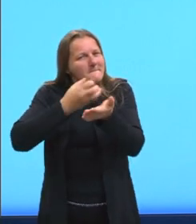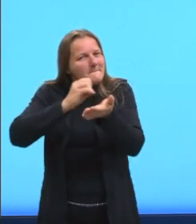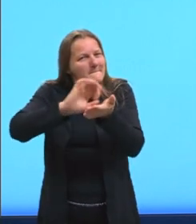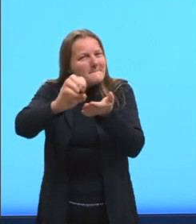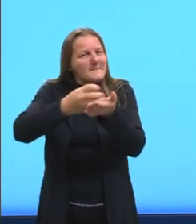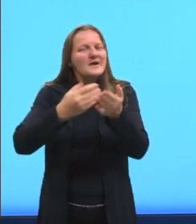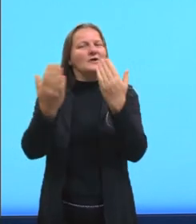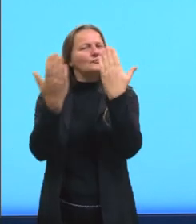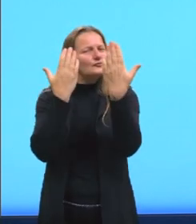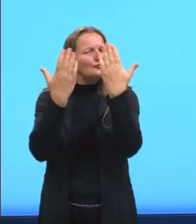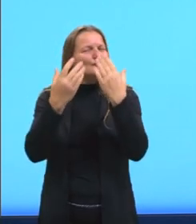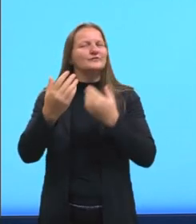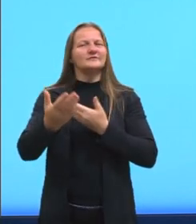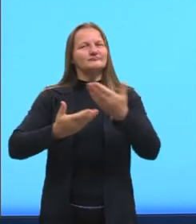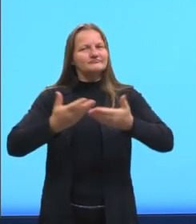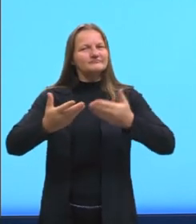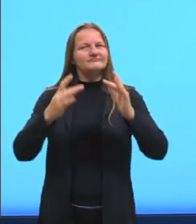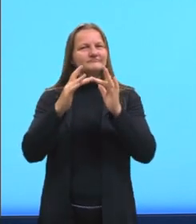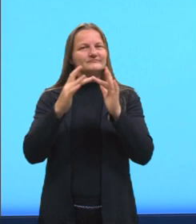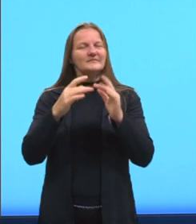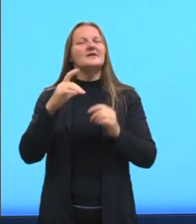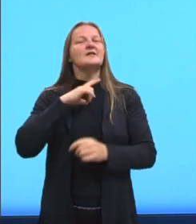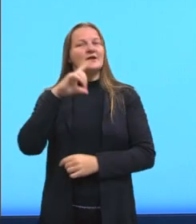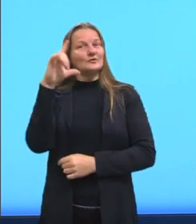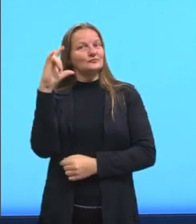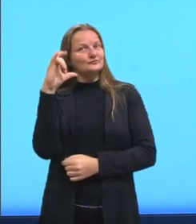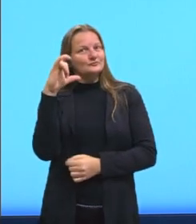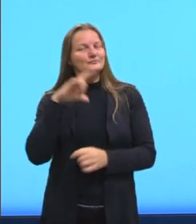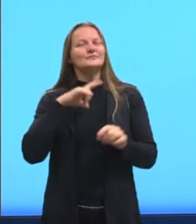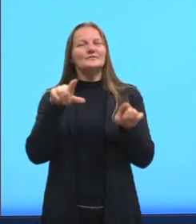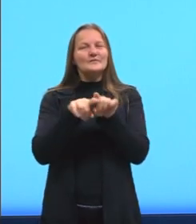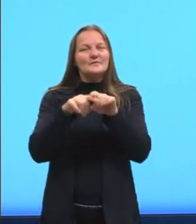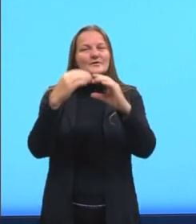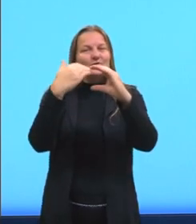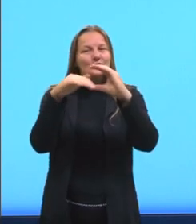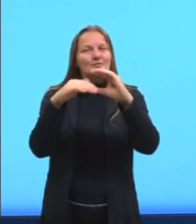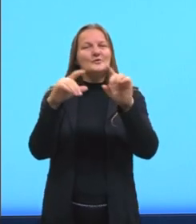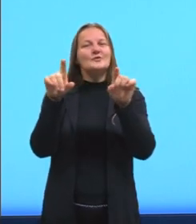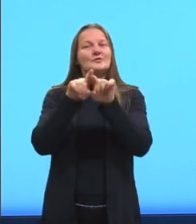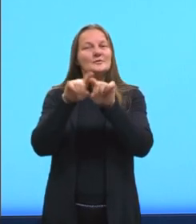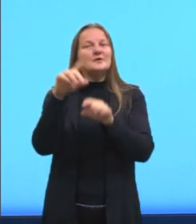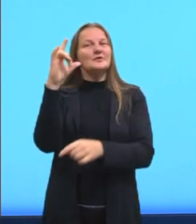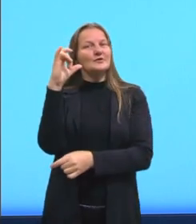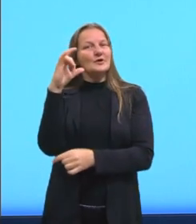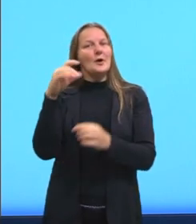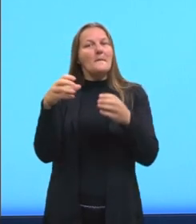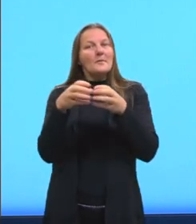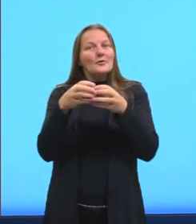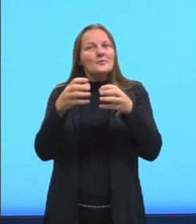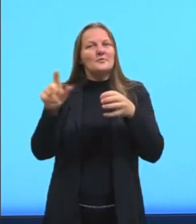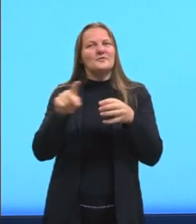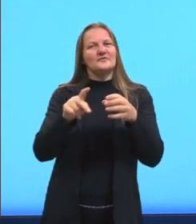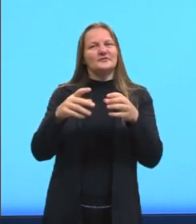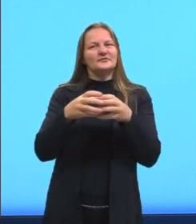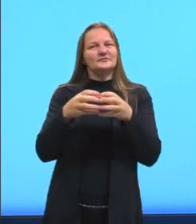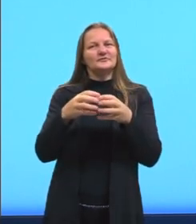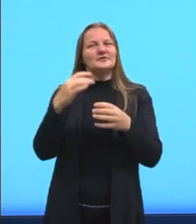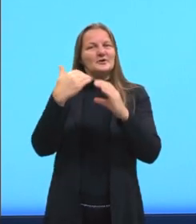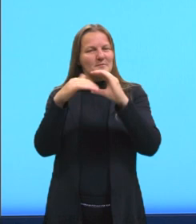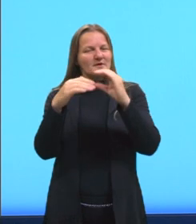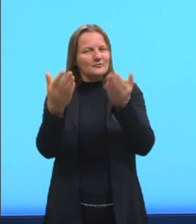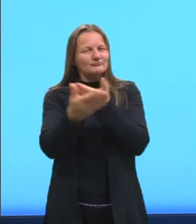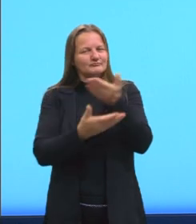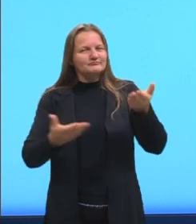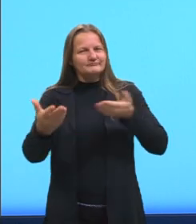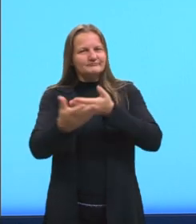tirar alguma dúvida. Tenho o meu Instagram e também o Instagram dos profs do pré-ENEM e o e-mail, se